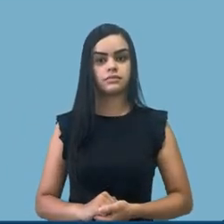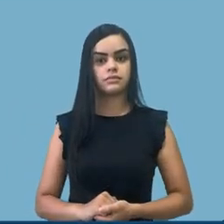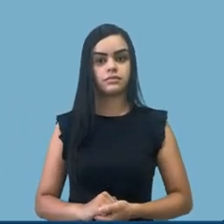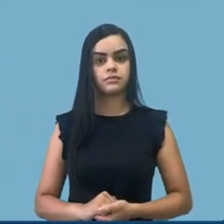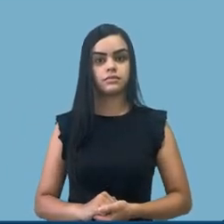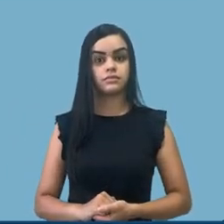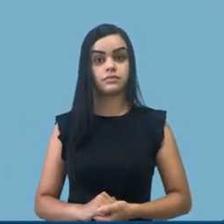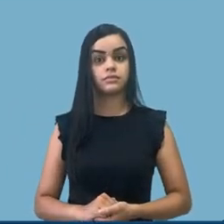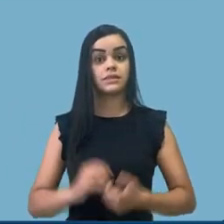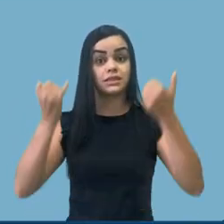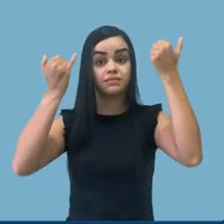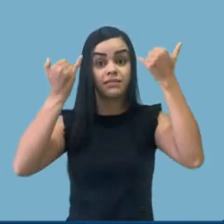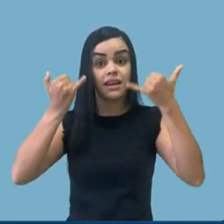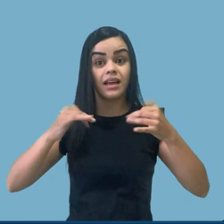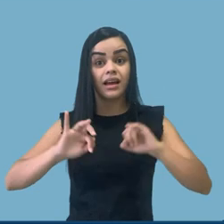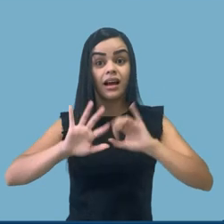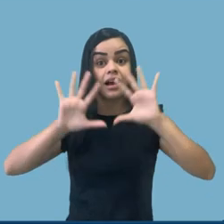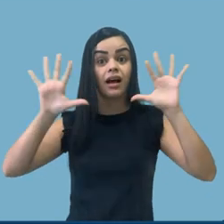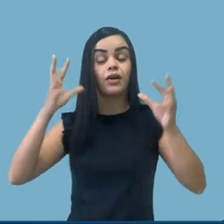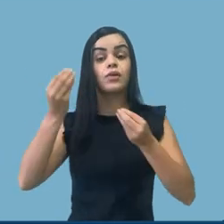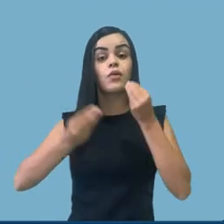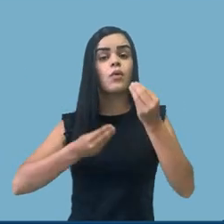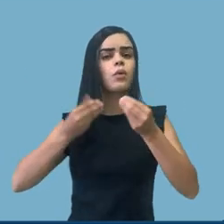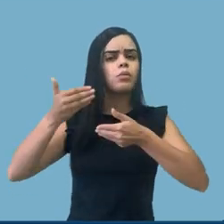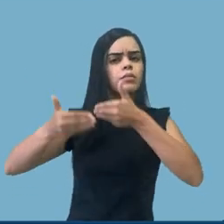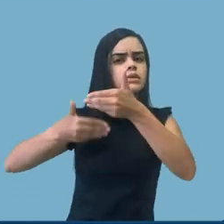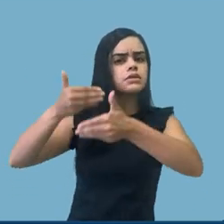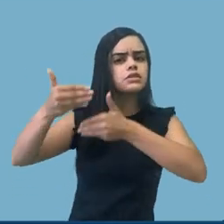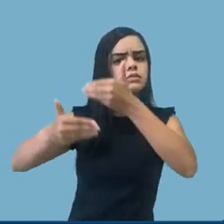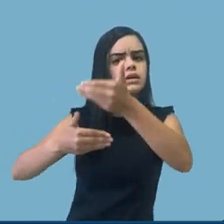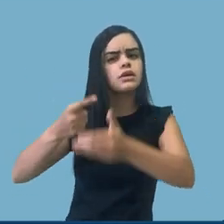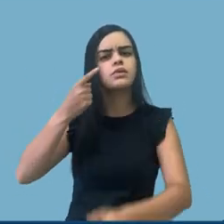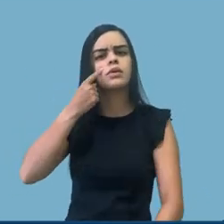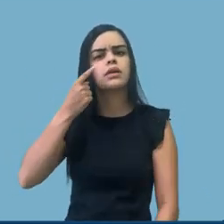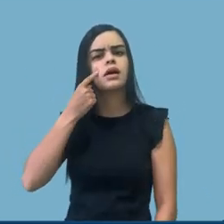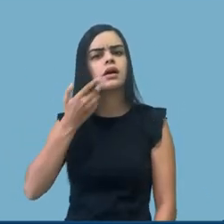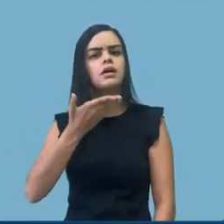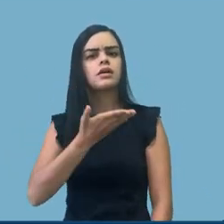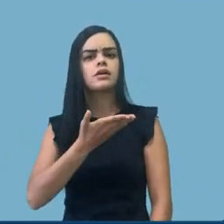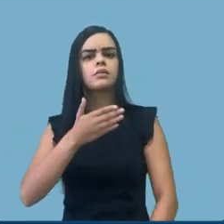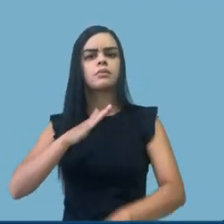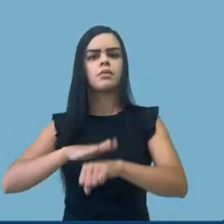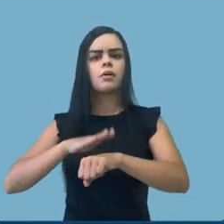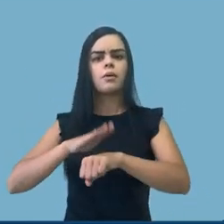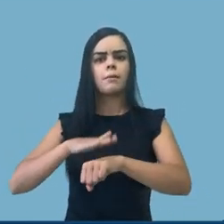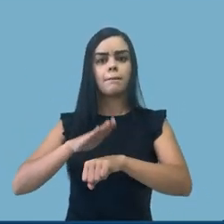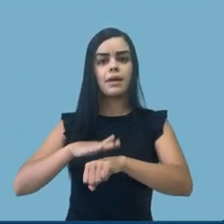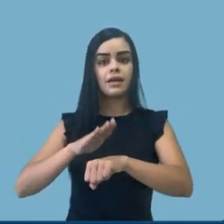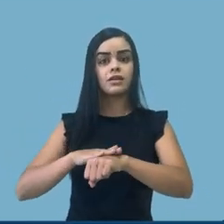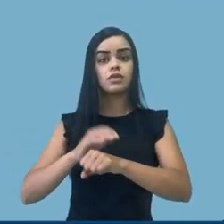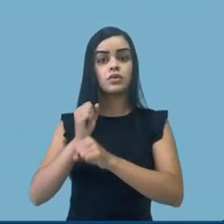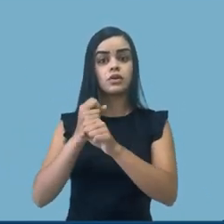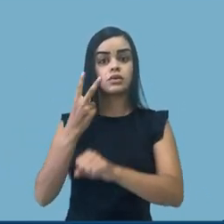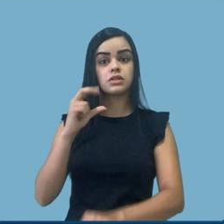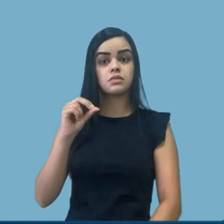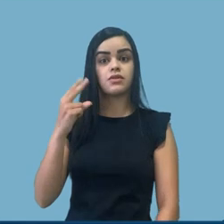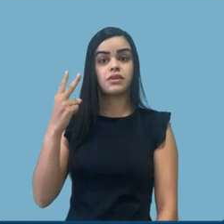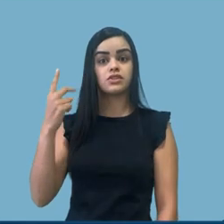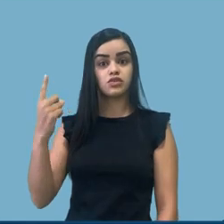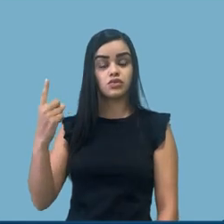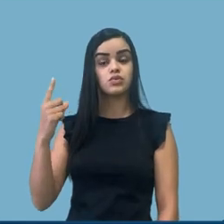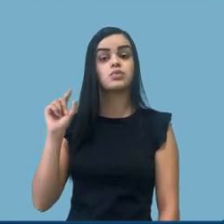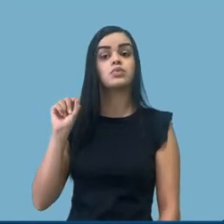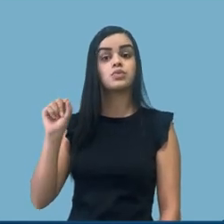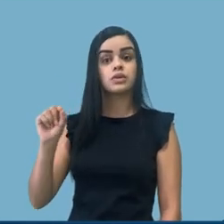Para esclarecer um pouquinho como vai ser o procedimento, olhando ali para aquele momento, setembro de 2021, é um